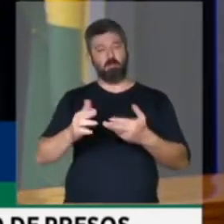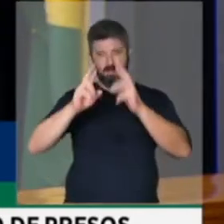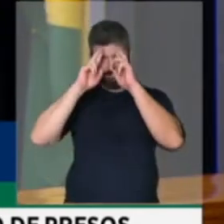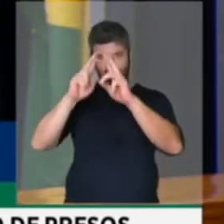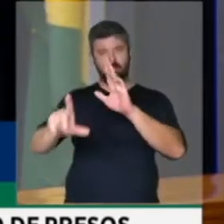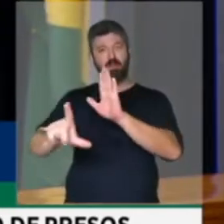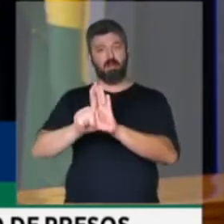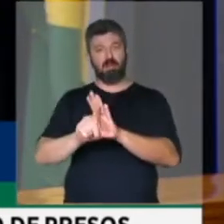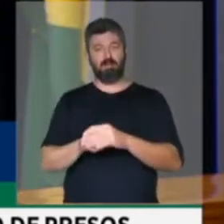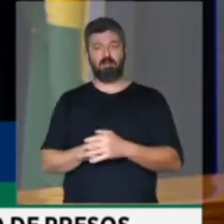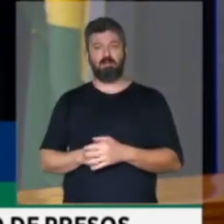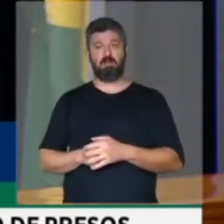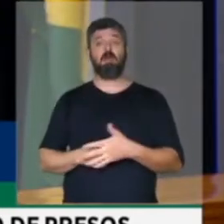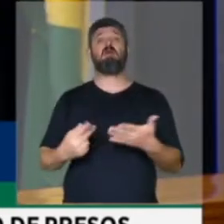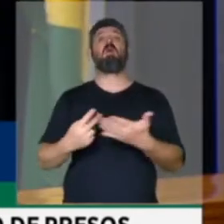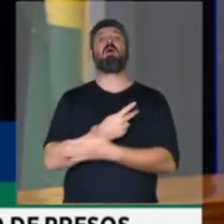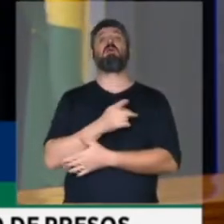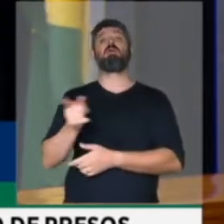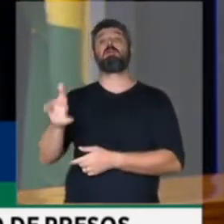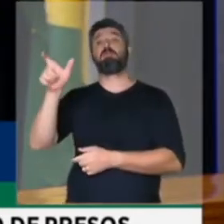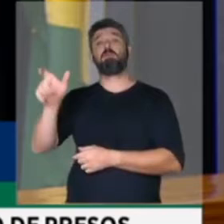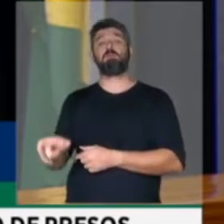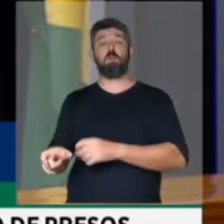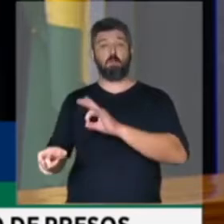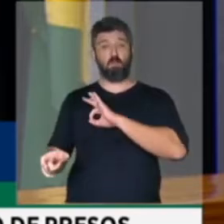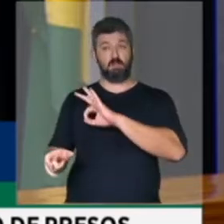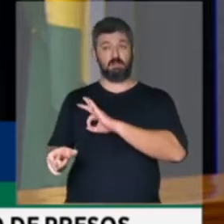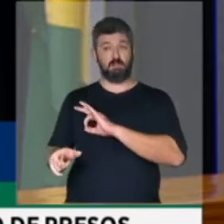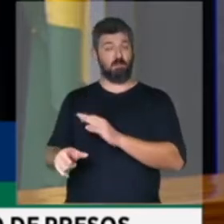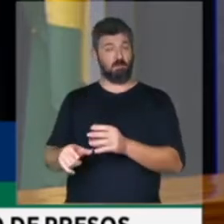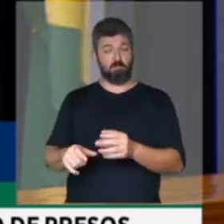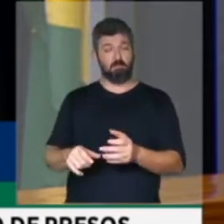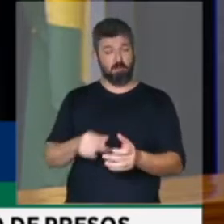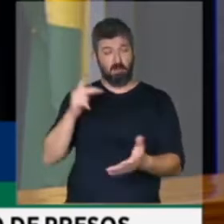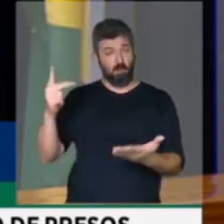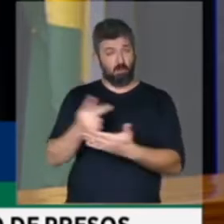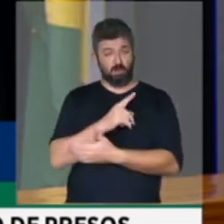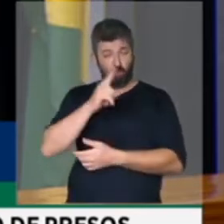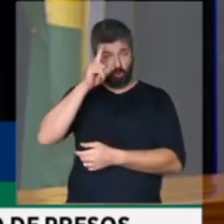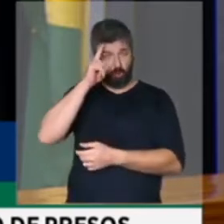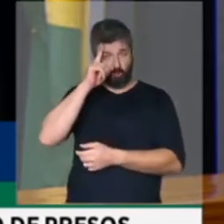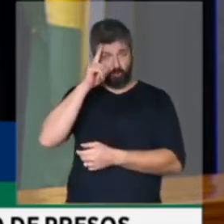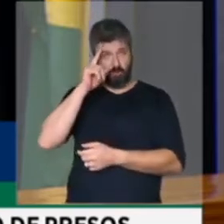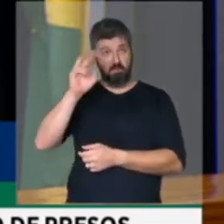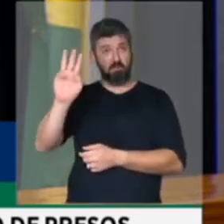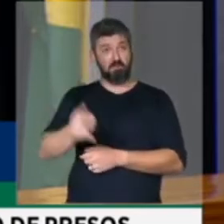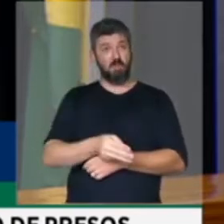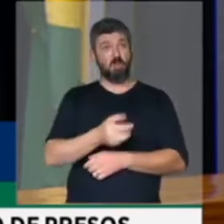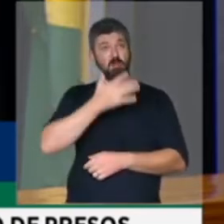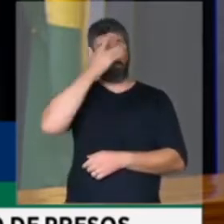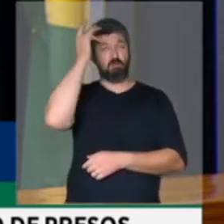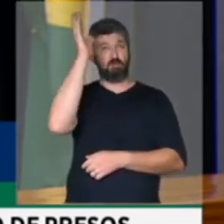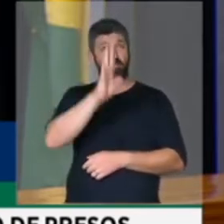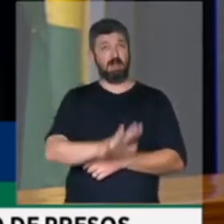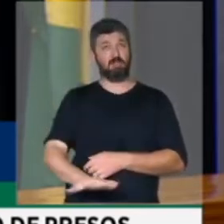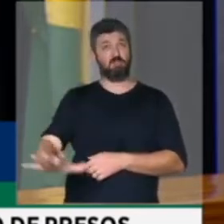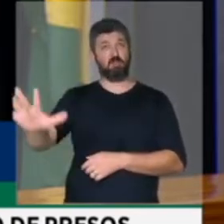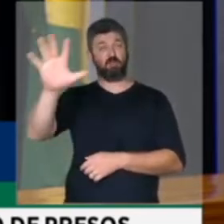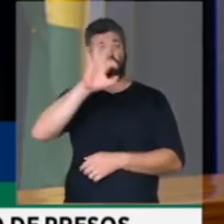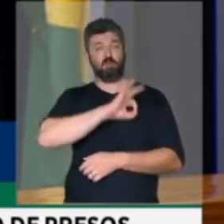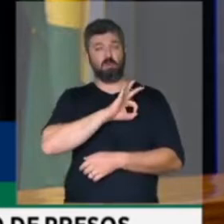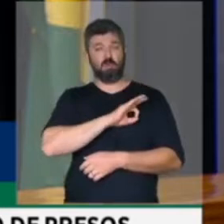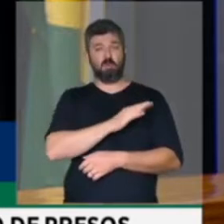E o que aconteceu com esse policial é uma realidade de milhões de policiais no Brasil que